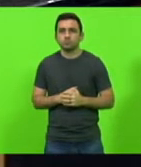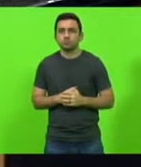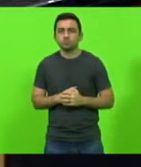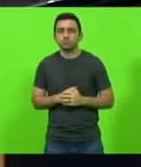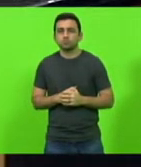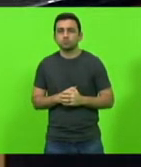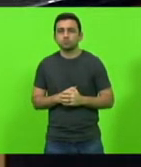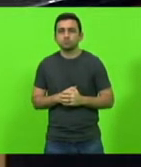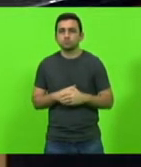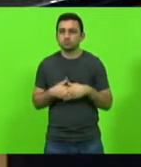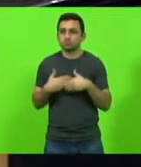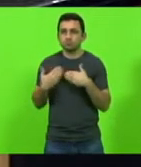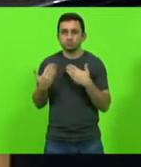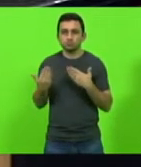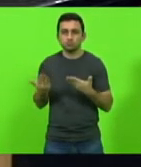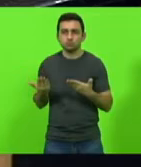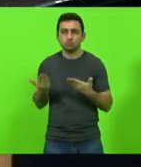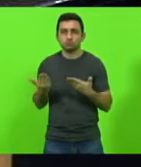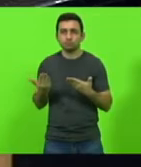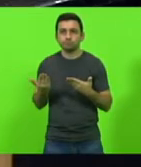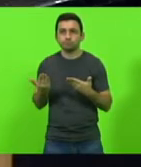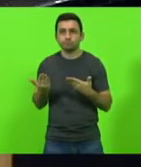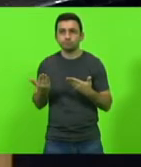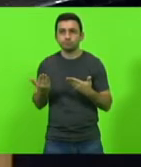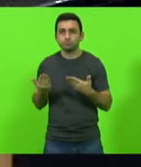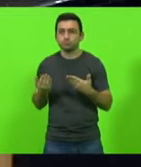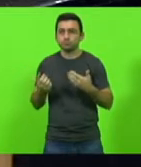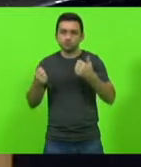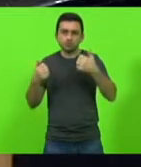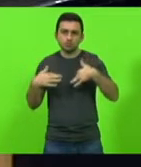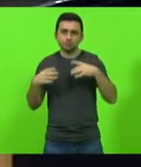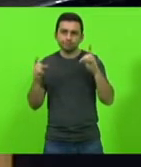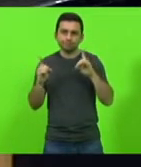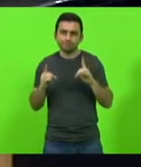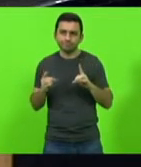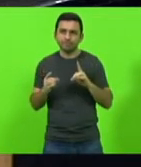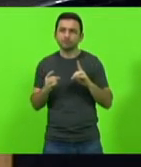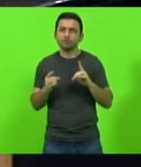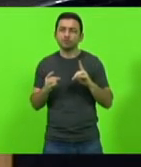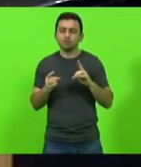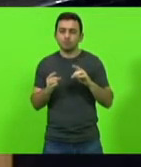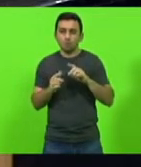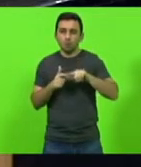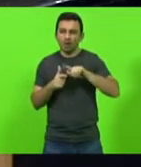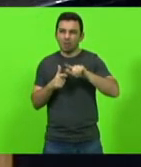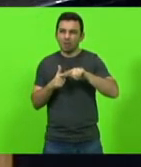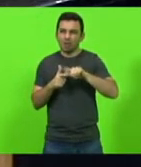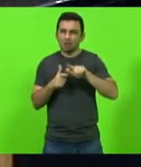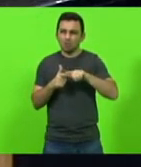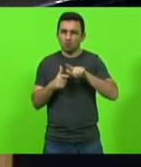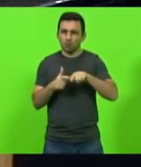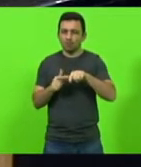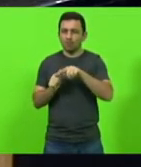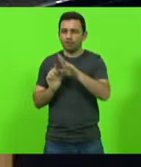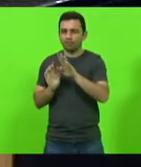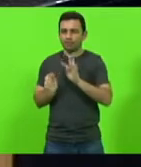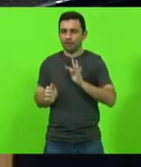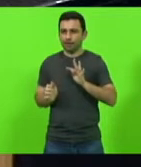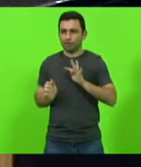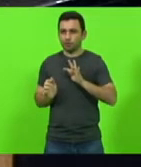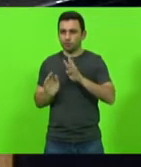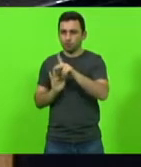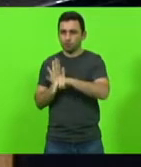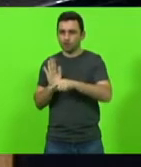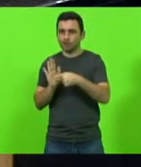as as deficiências técnicas do projeto mencionadas pelo deputado Gessé Lopes nosso